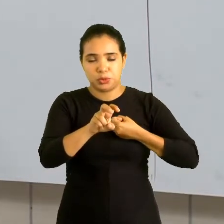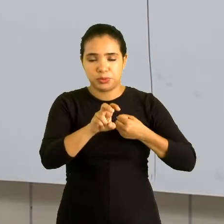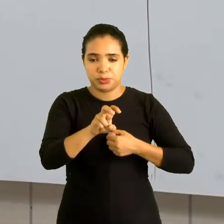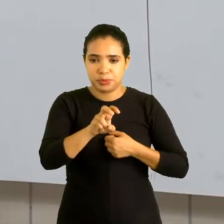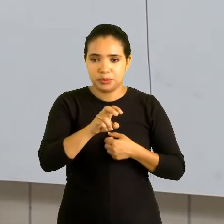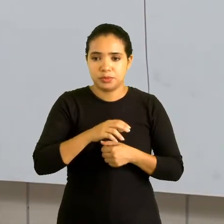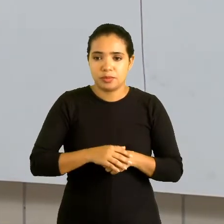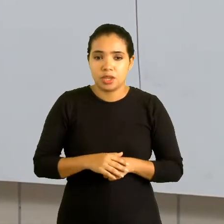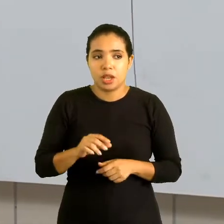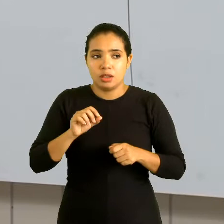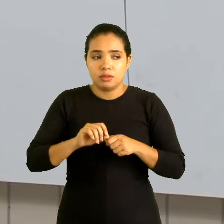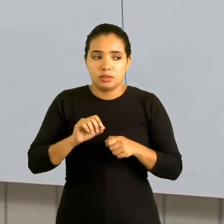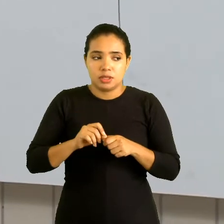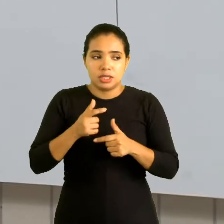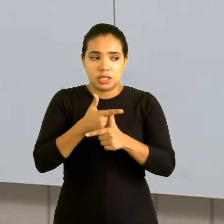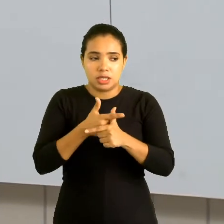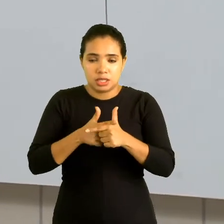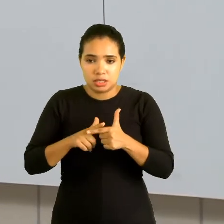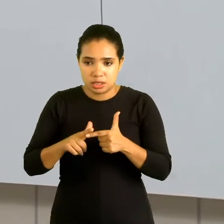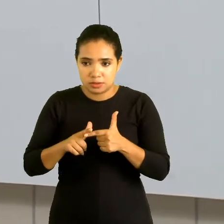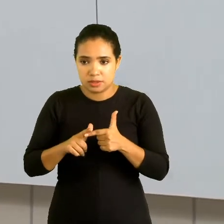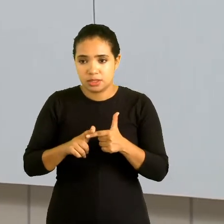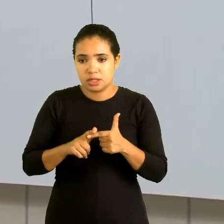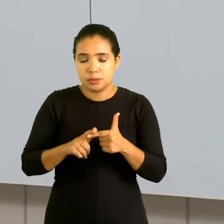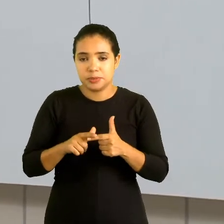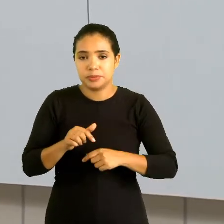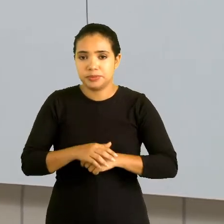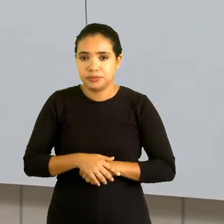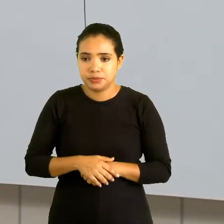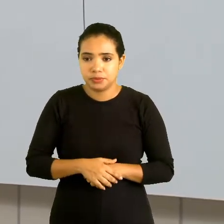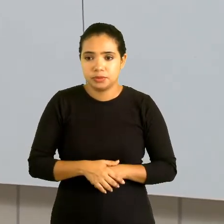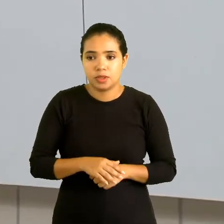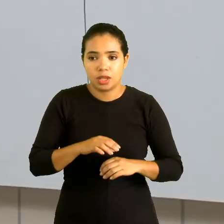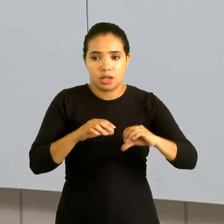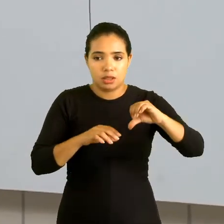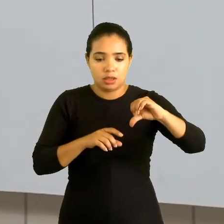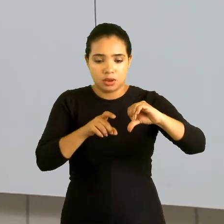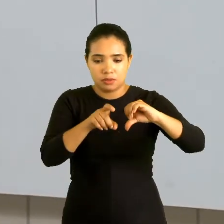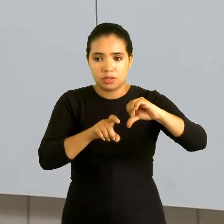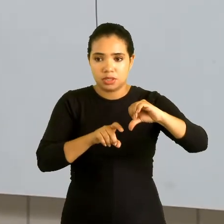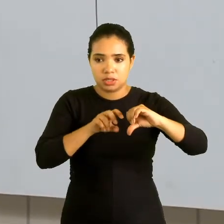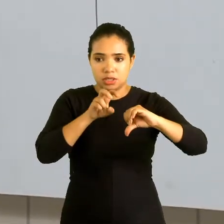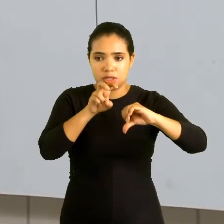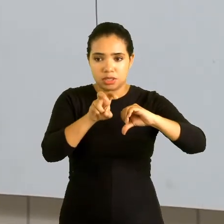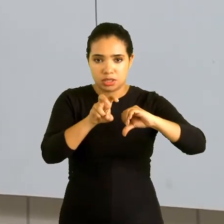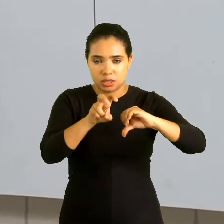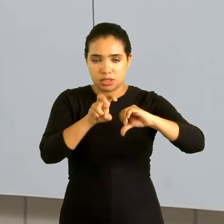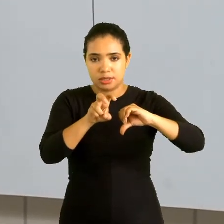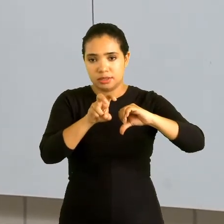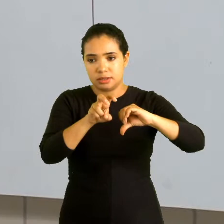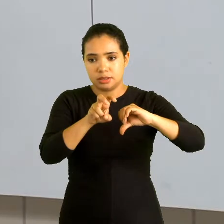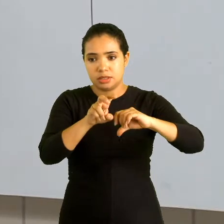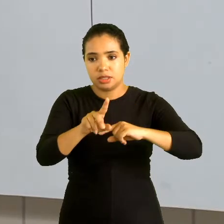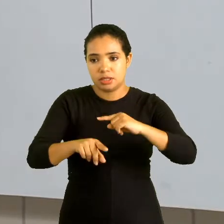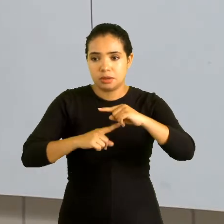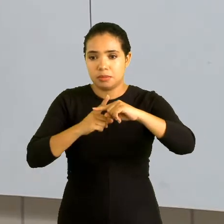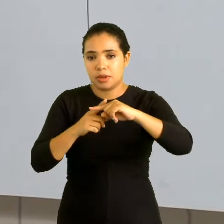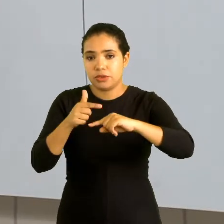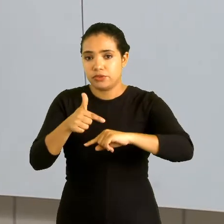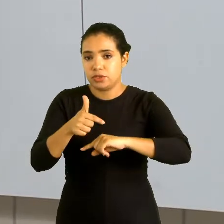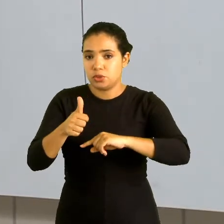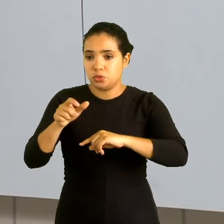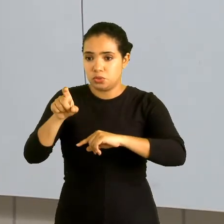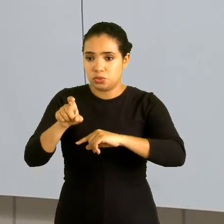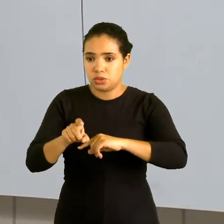E eu vou fazer a divisão desse polinômio. 9x elevado à quinta mais 21x